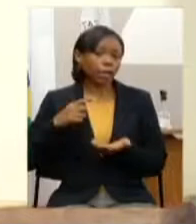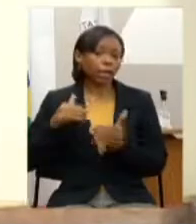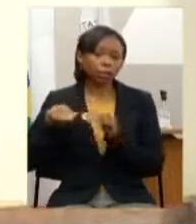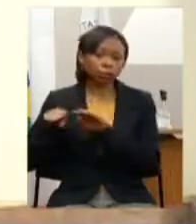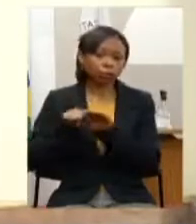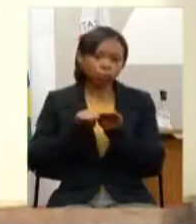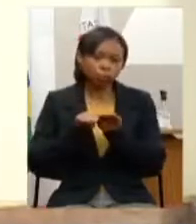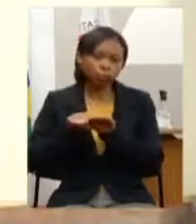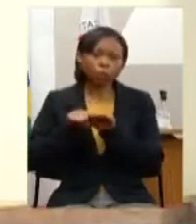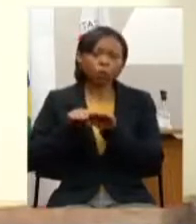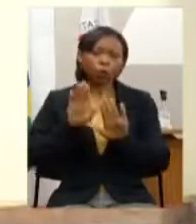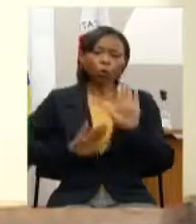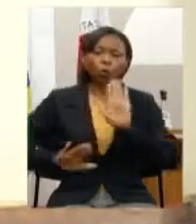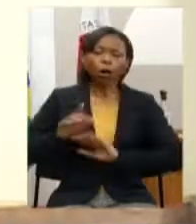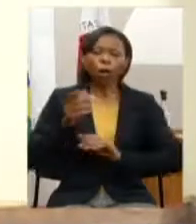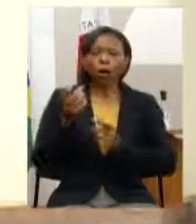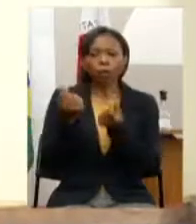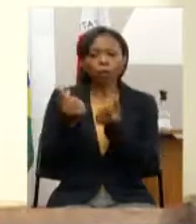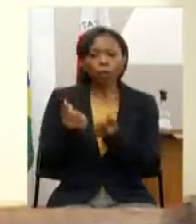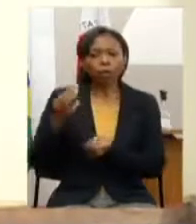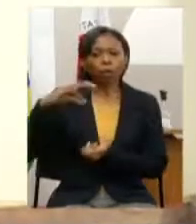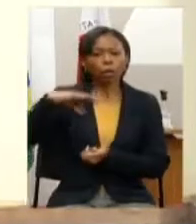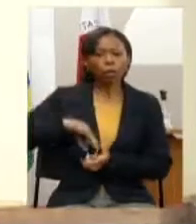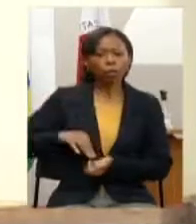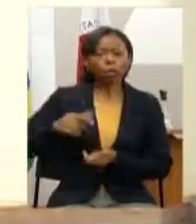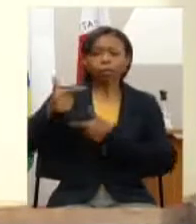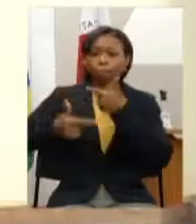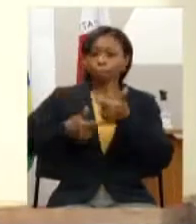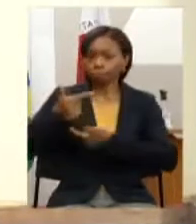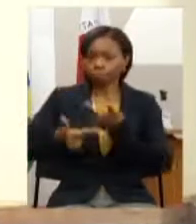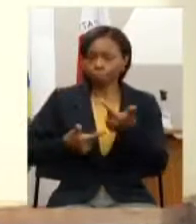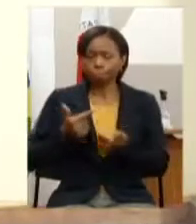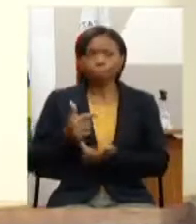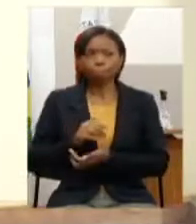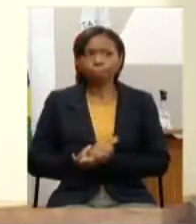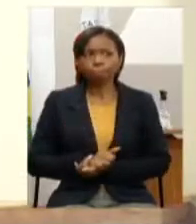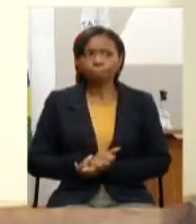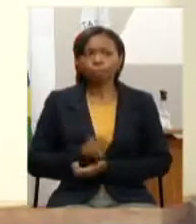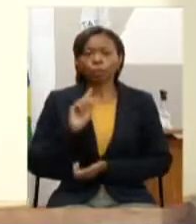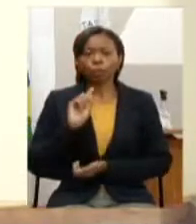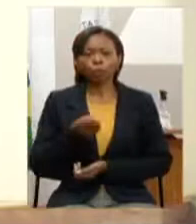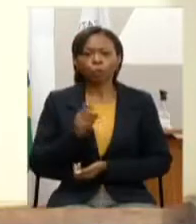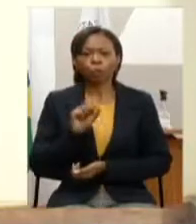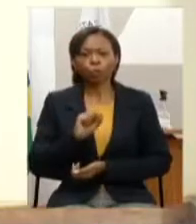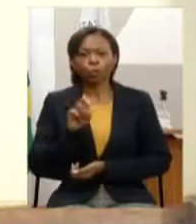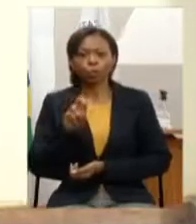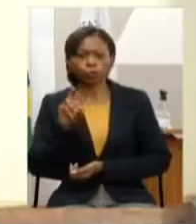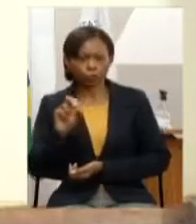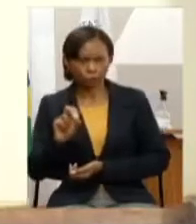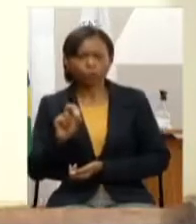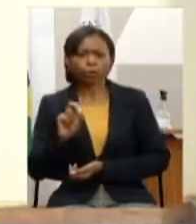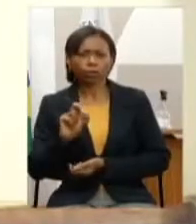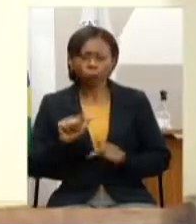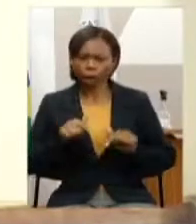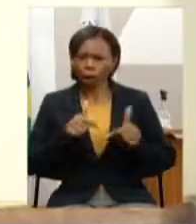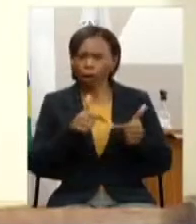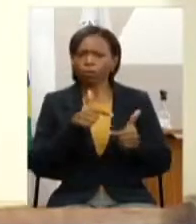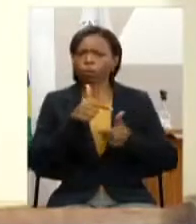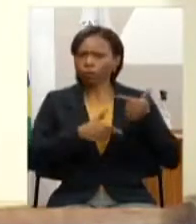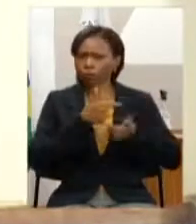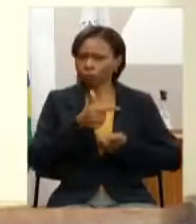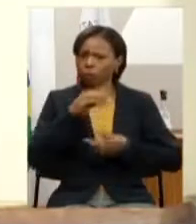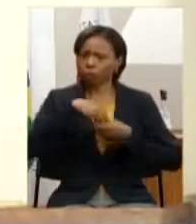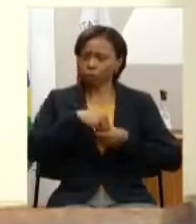renda geração de emprego desenvolvimento tecnológico com meta física de 1.850 operações realizadas no